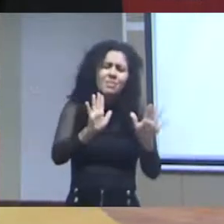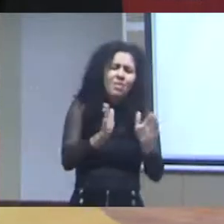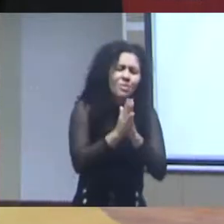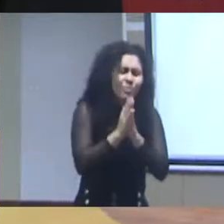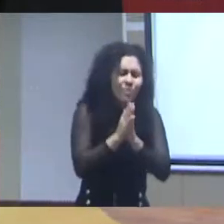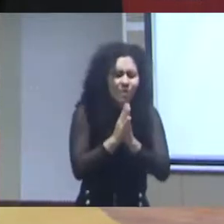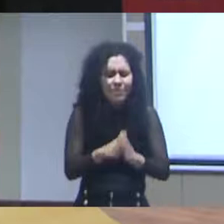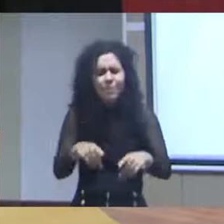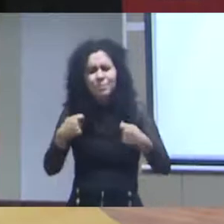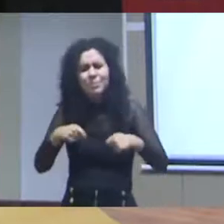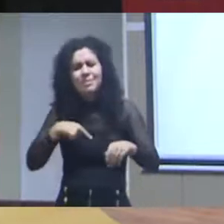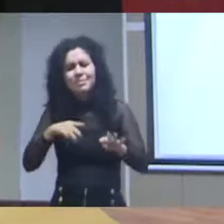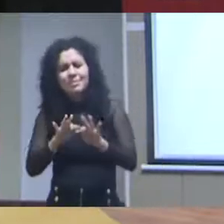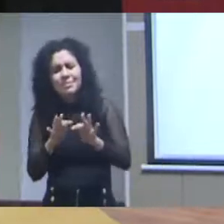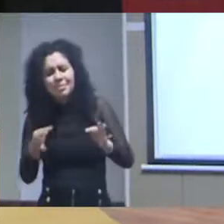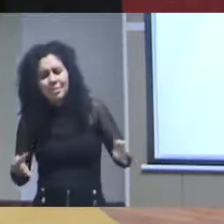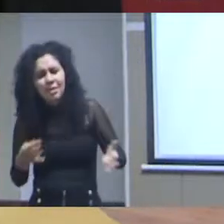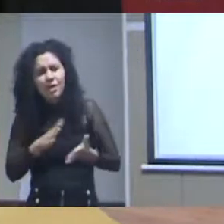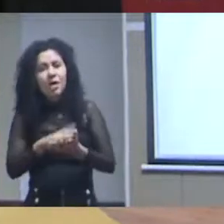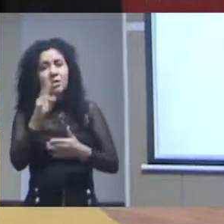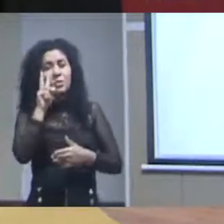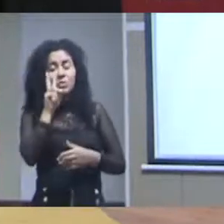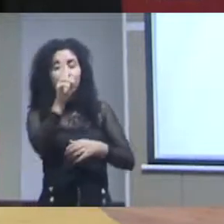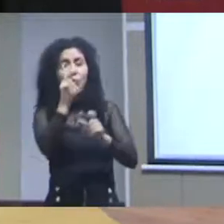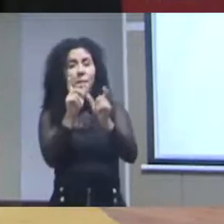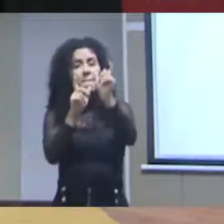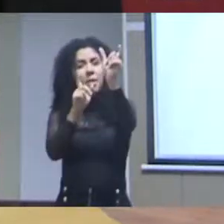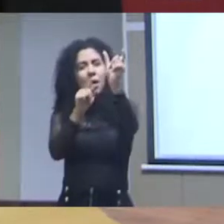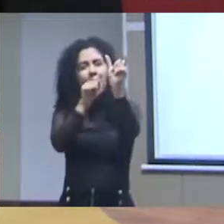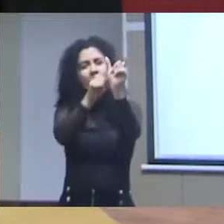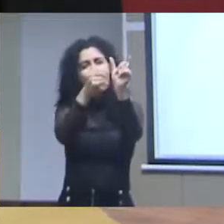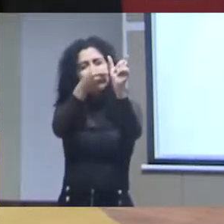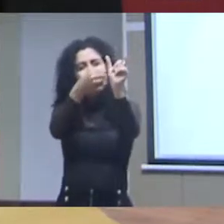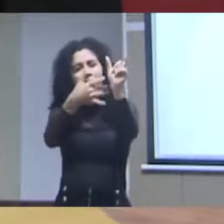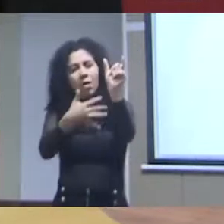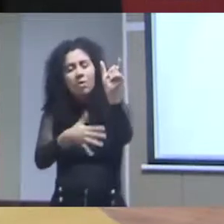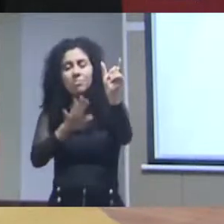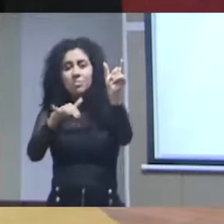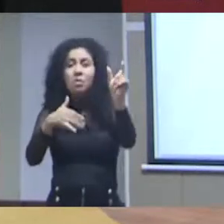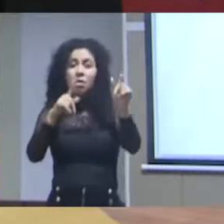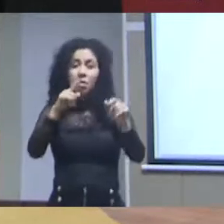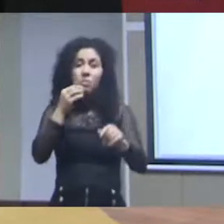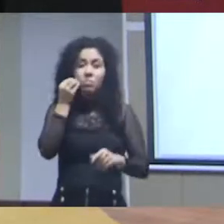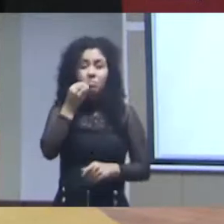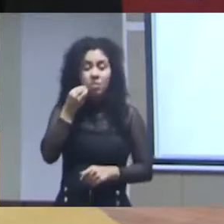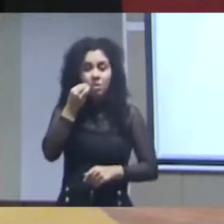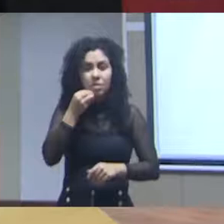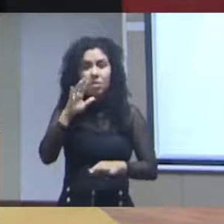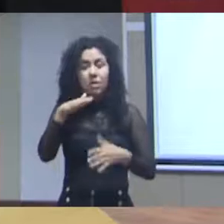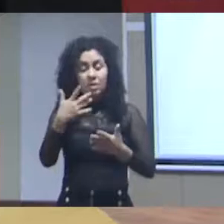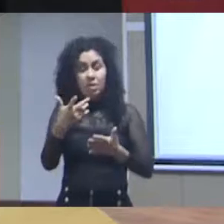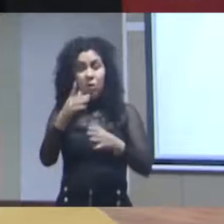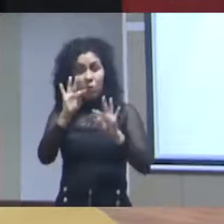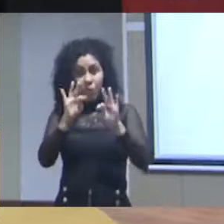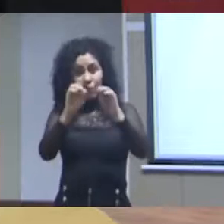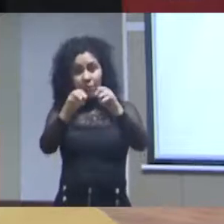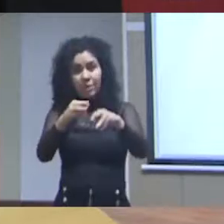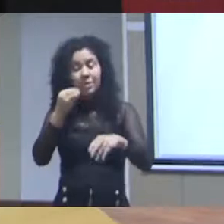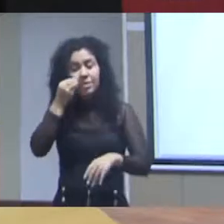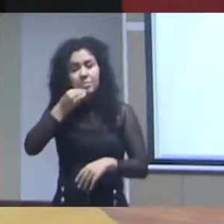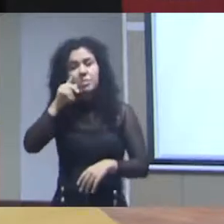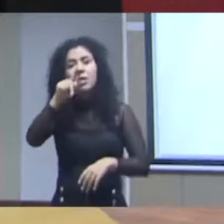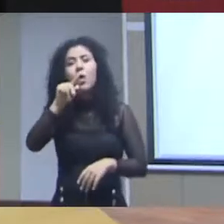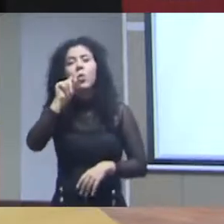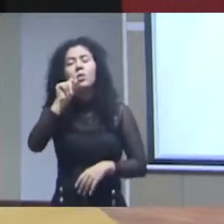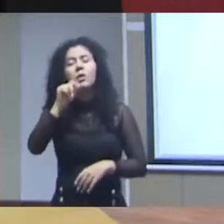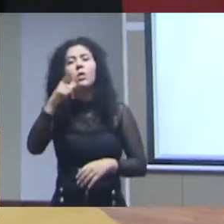e aí fomos no vocabulário controlado e essa foi a nossa experiência o fim dessa experiência foi